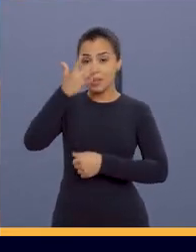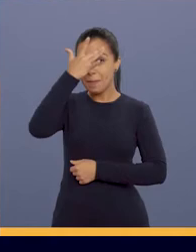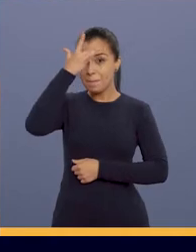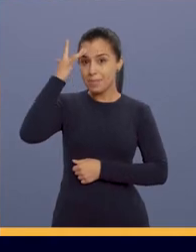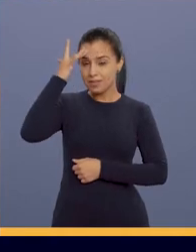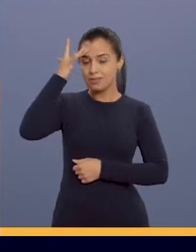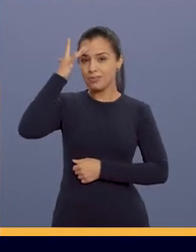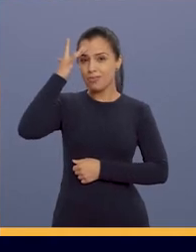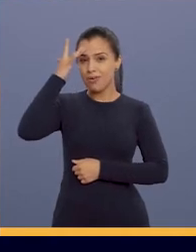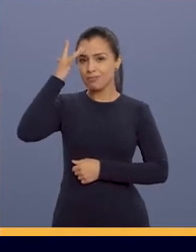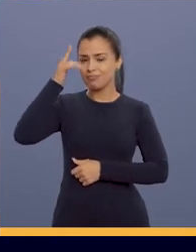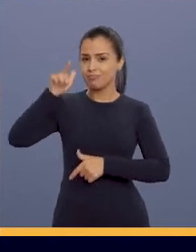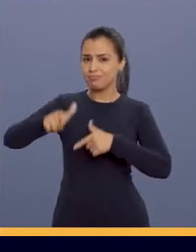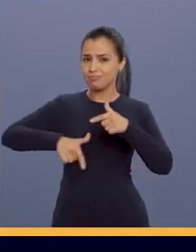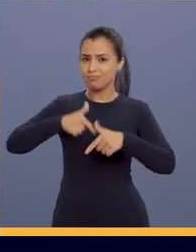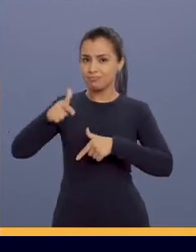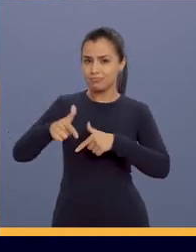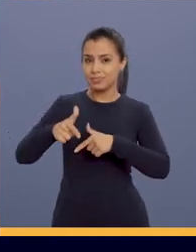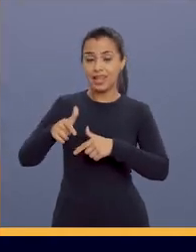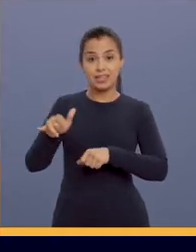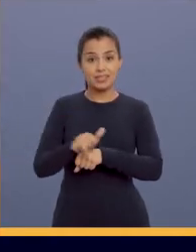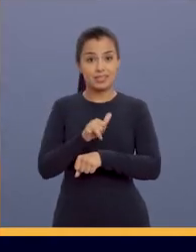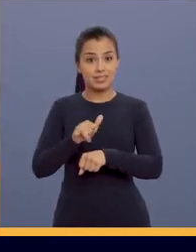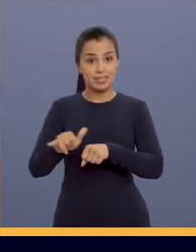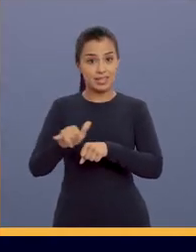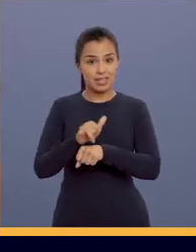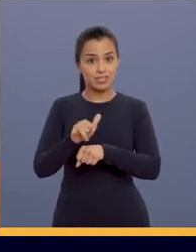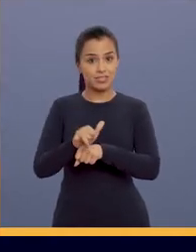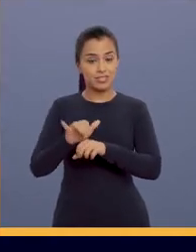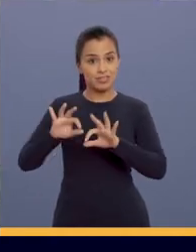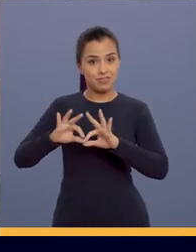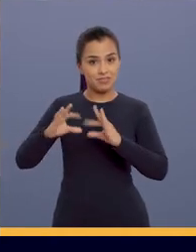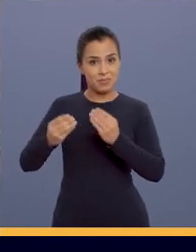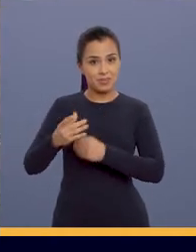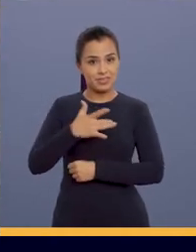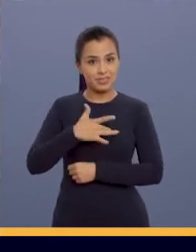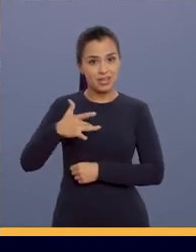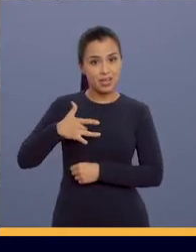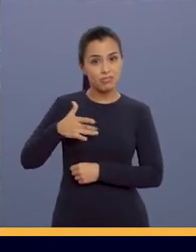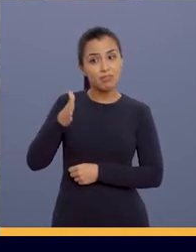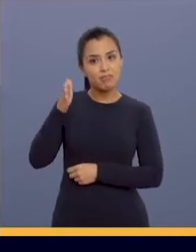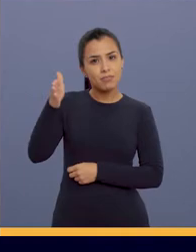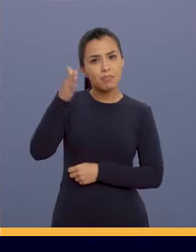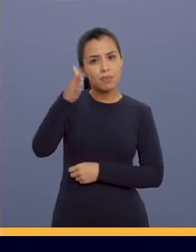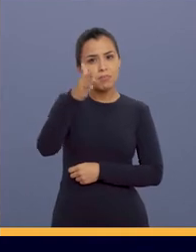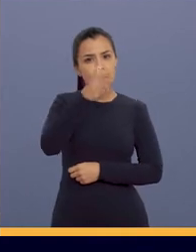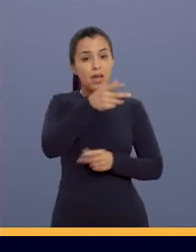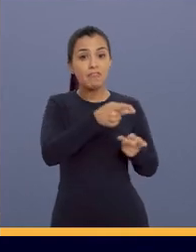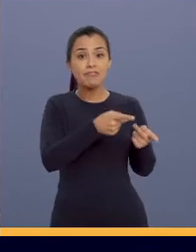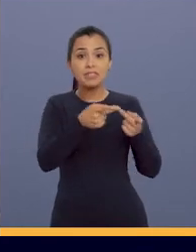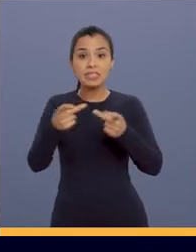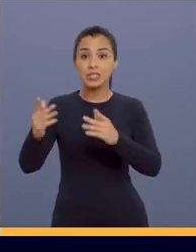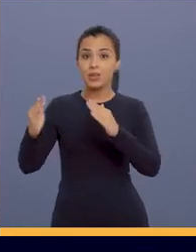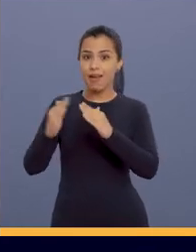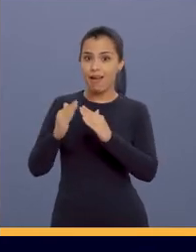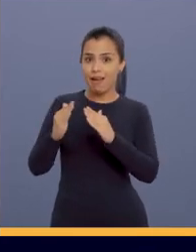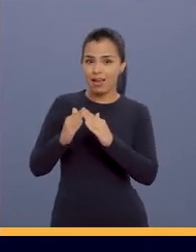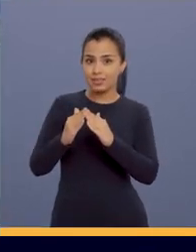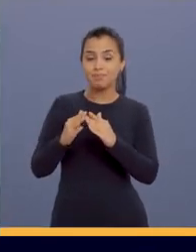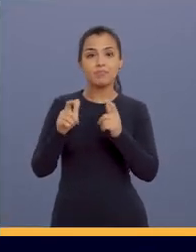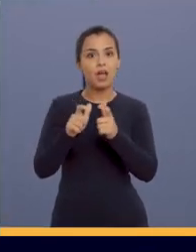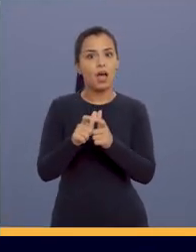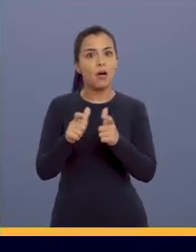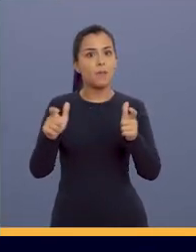comunitários da Estratégia Saúde da Família, que faz o casa-a-casa, que visita a população. Nós aumentamos em